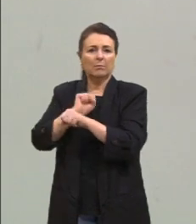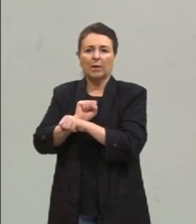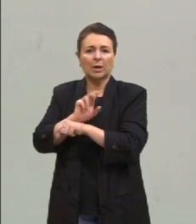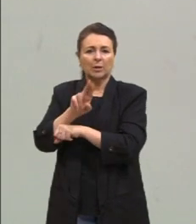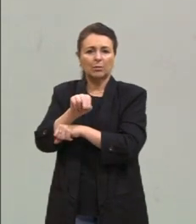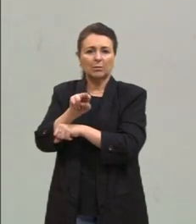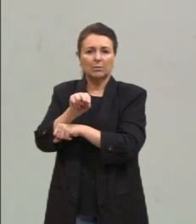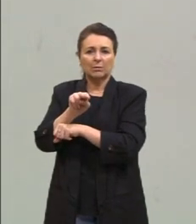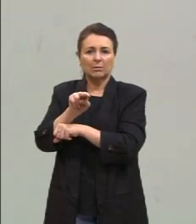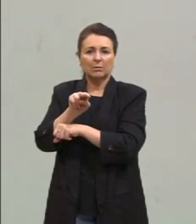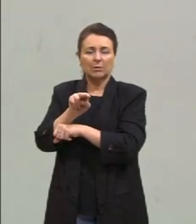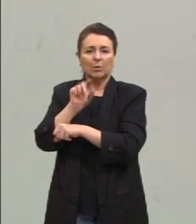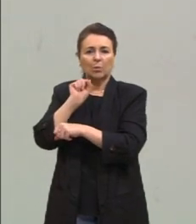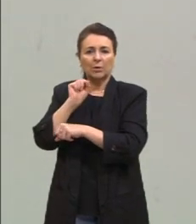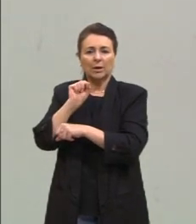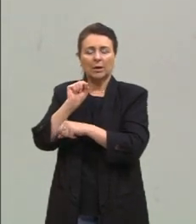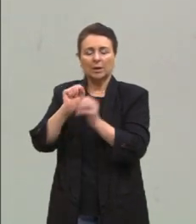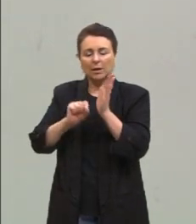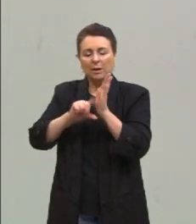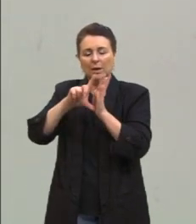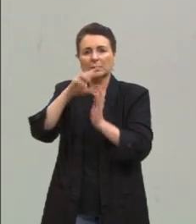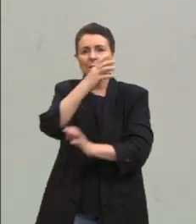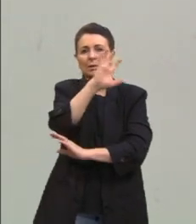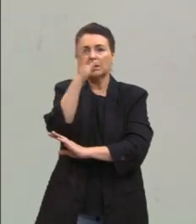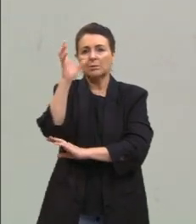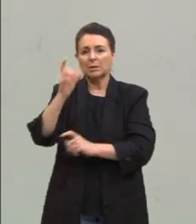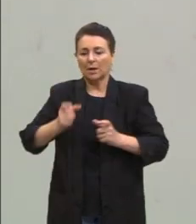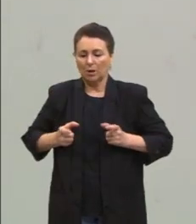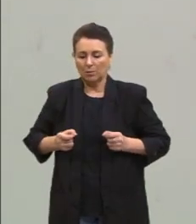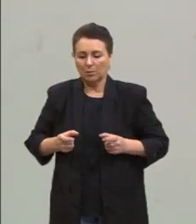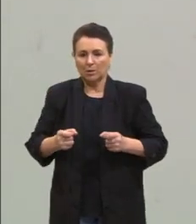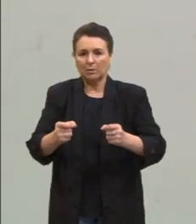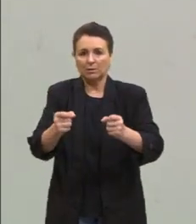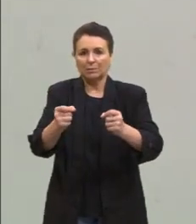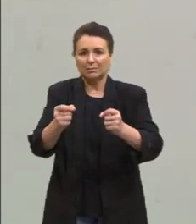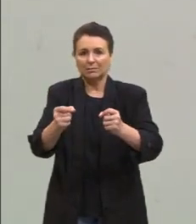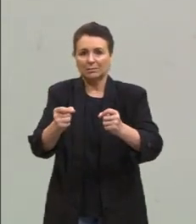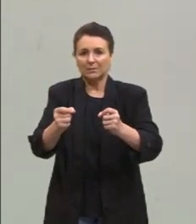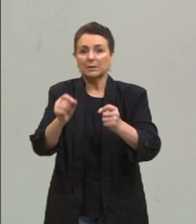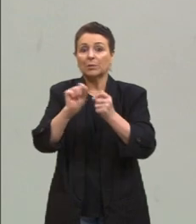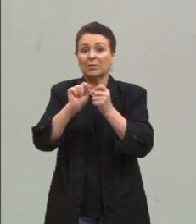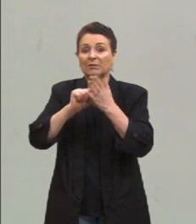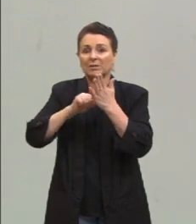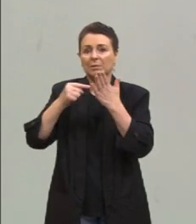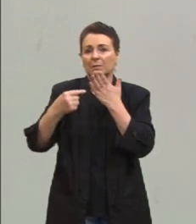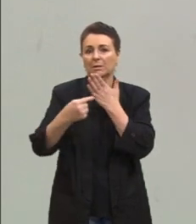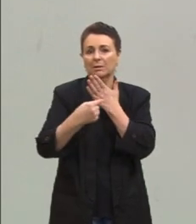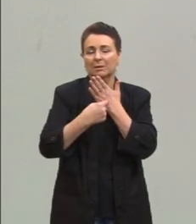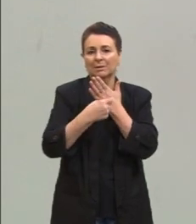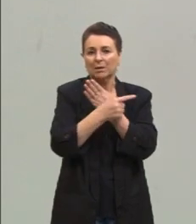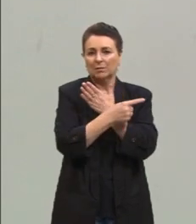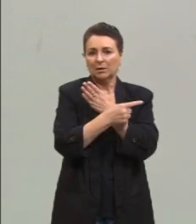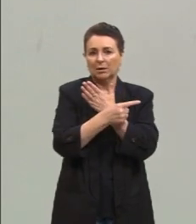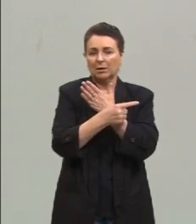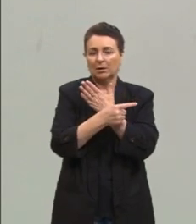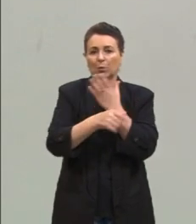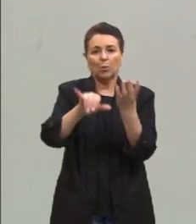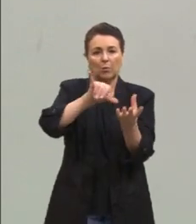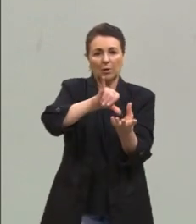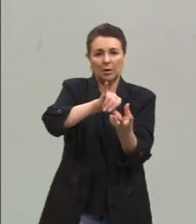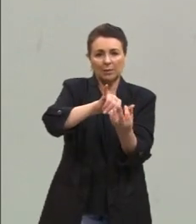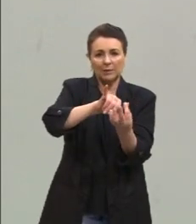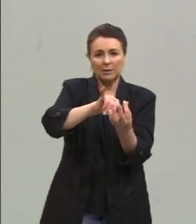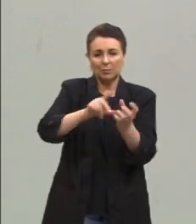A única coisa na natureza que cresce sem parar é o câncer. Então, ele vai fazer essa metáfora de que o capitalismo é um câncer da